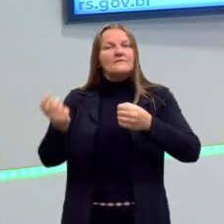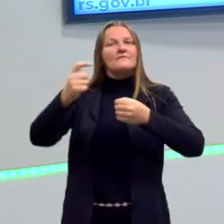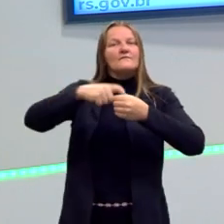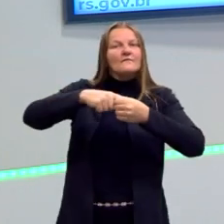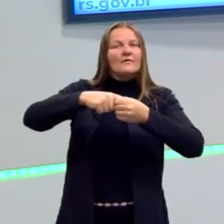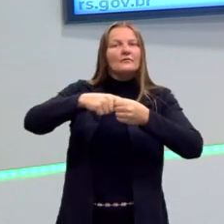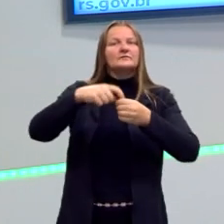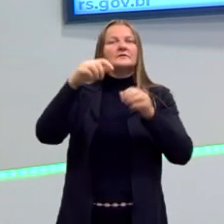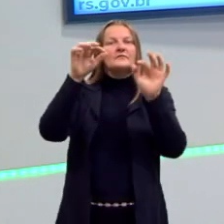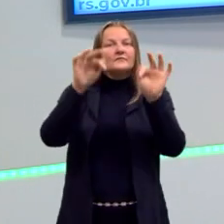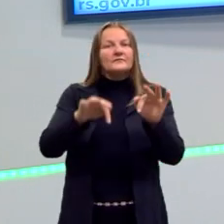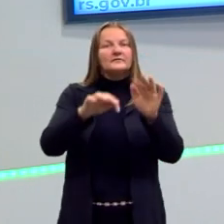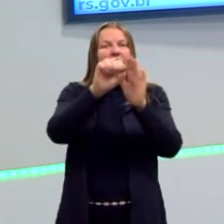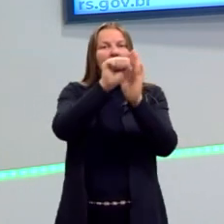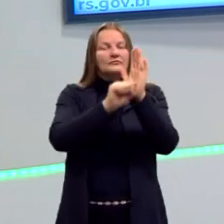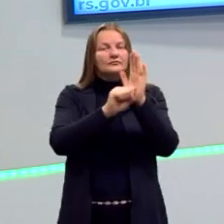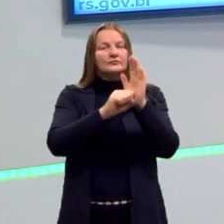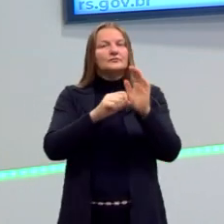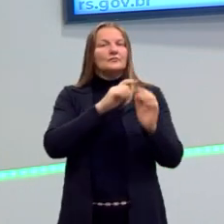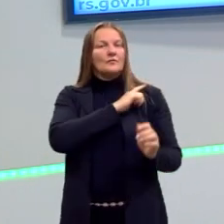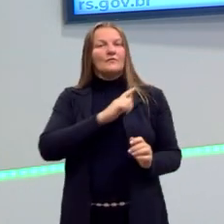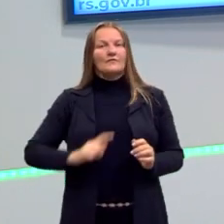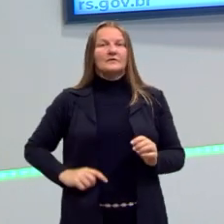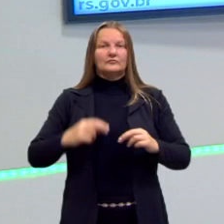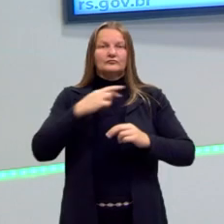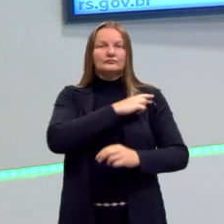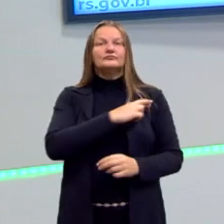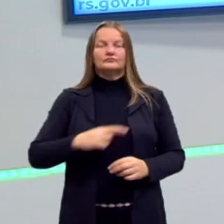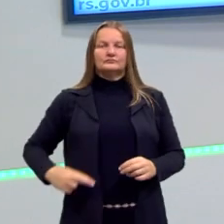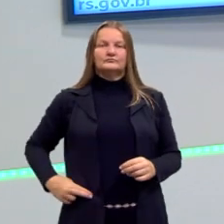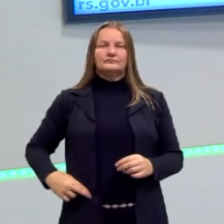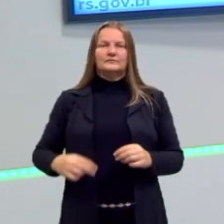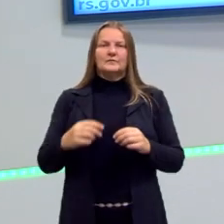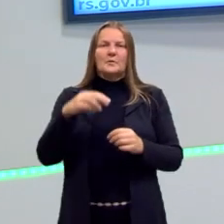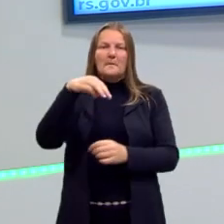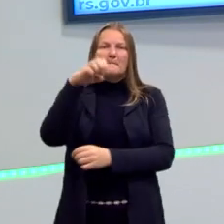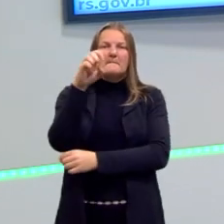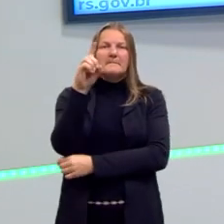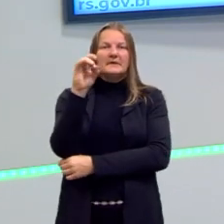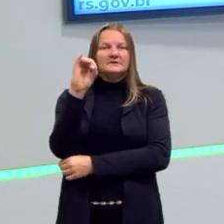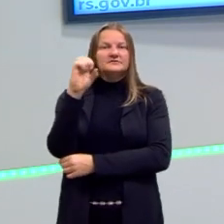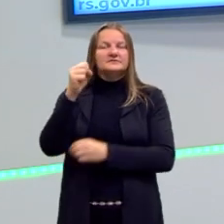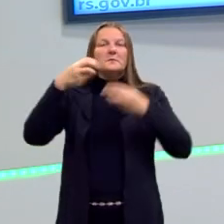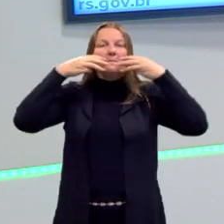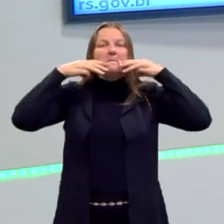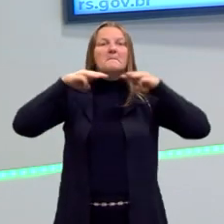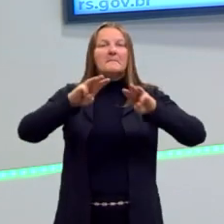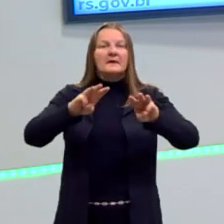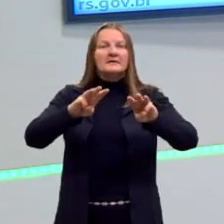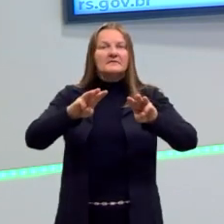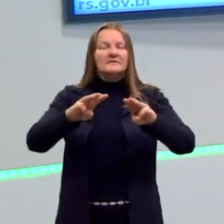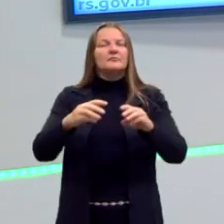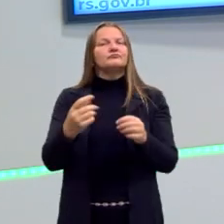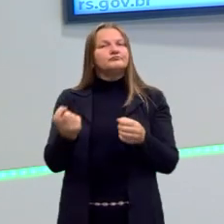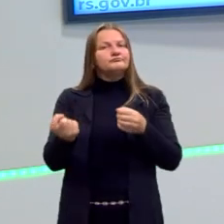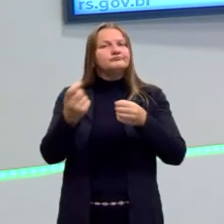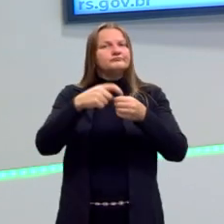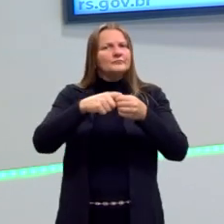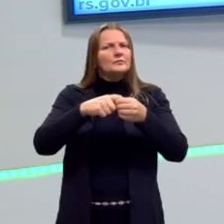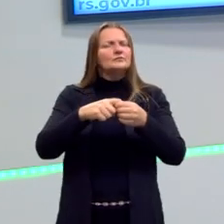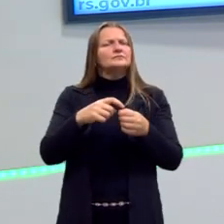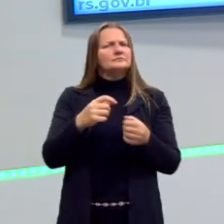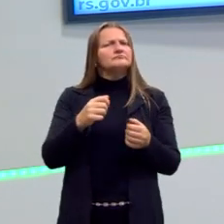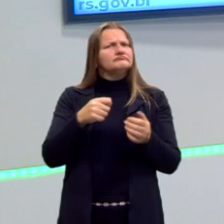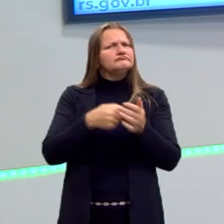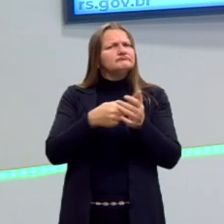final do governo republicano. Durante o governo republicano, o Nicolau Maquiavel ocupa um dos cargos muito